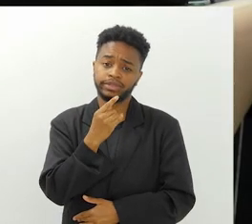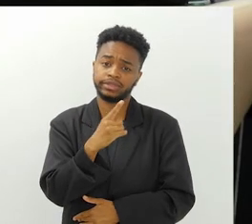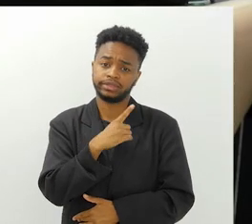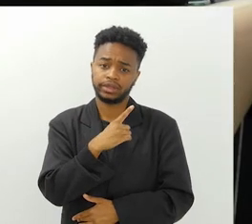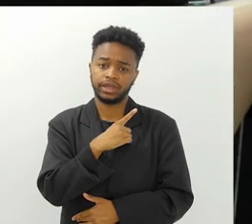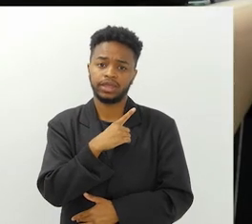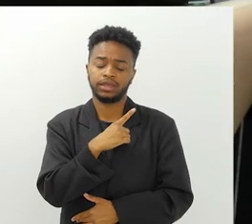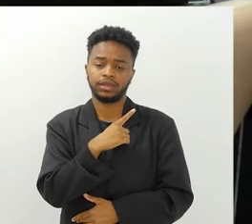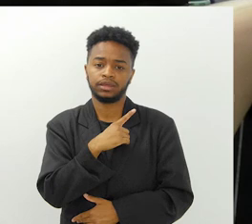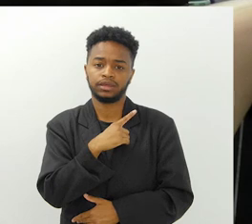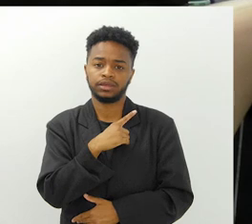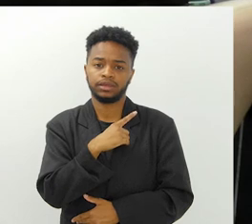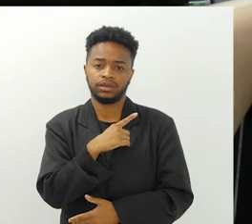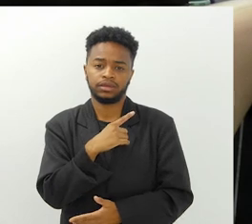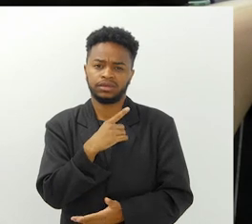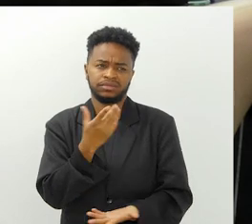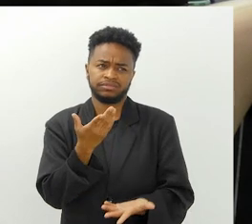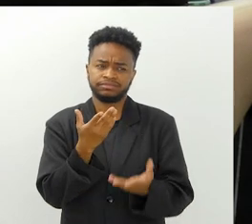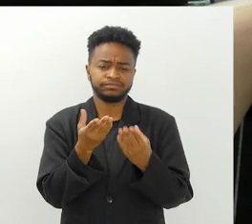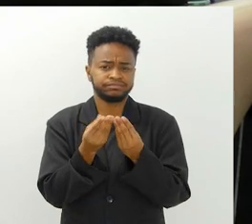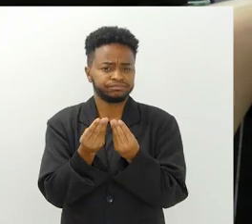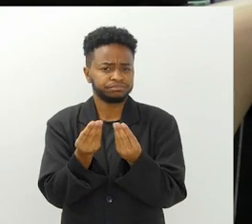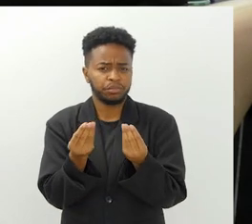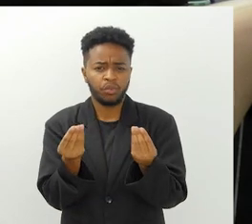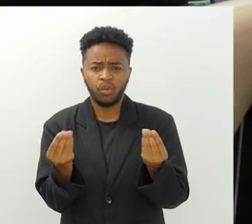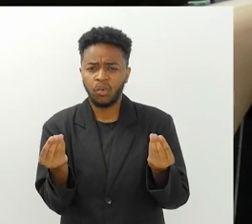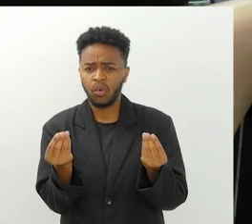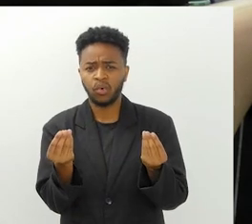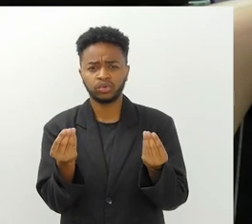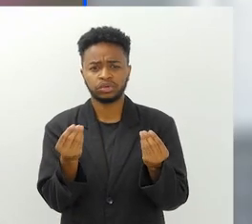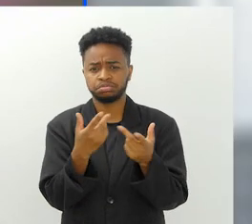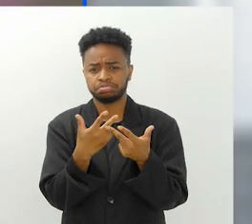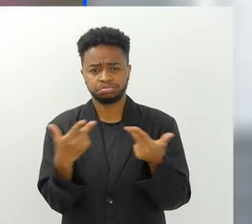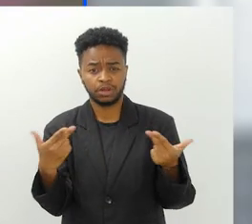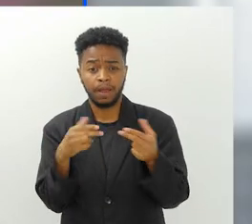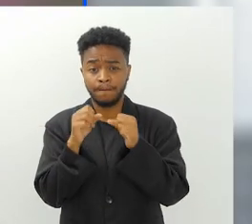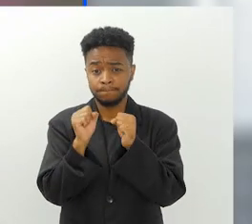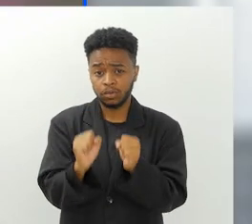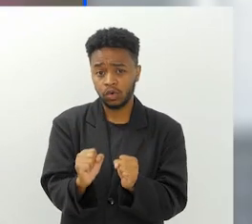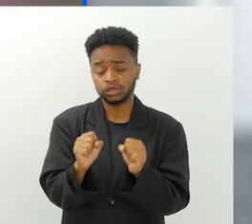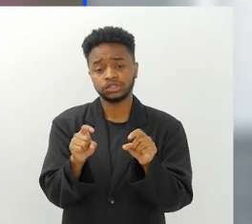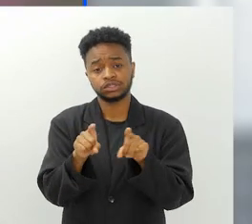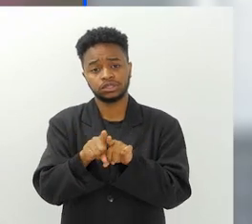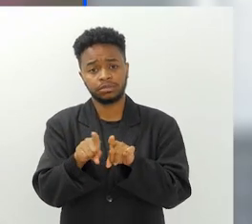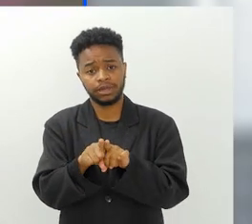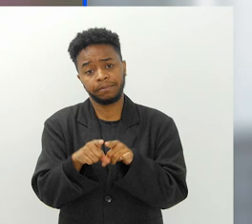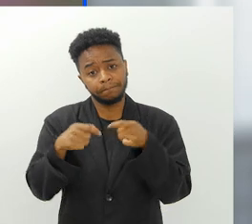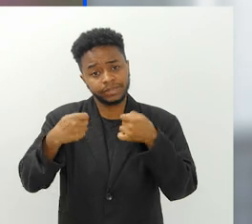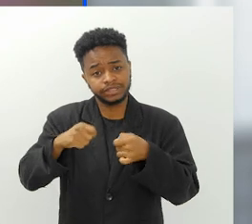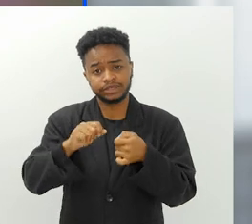toda uma gama, uma cadeia que pode e deve ser